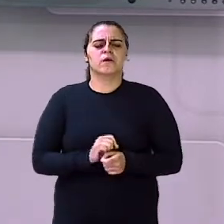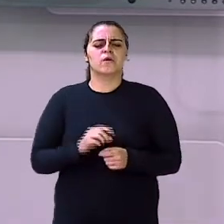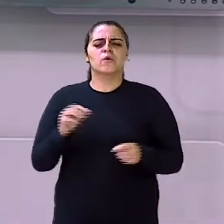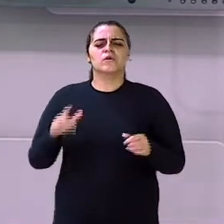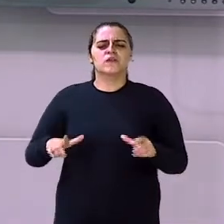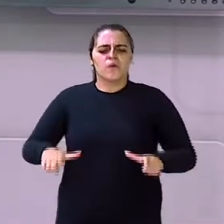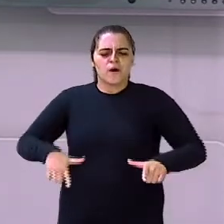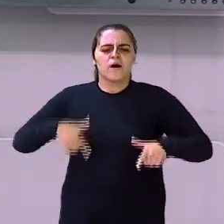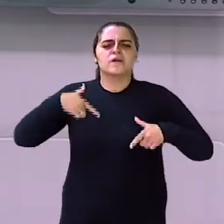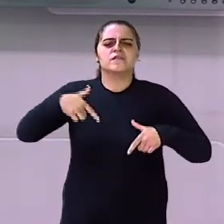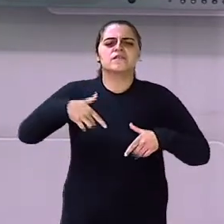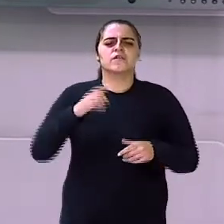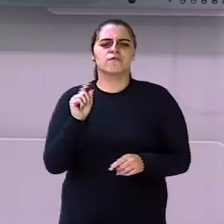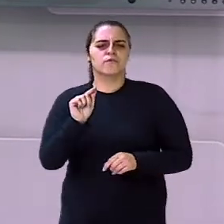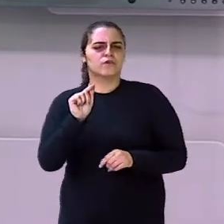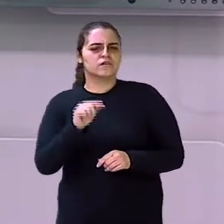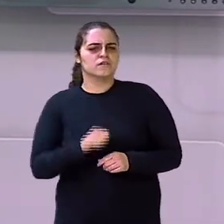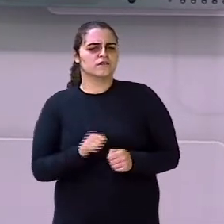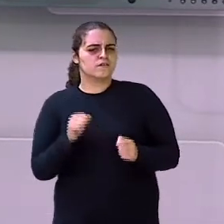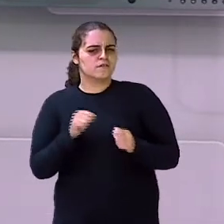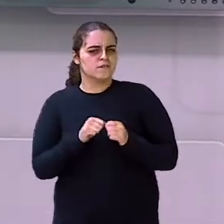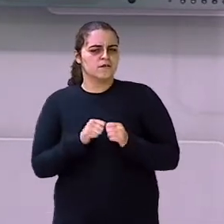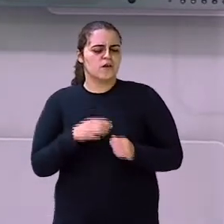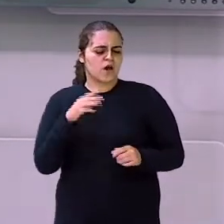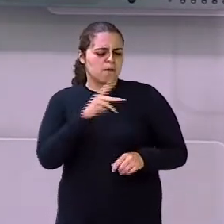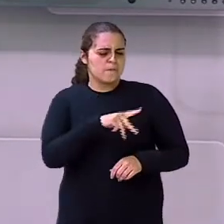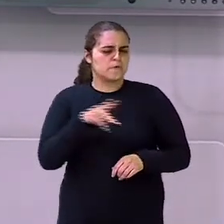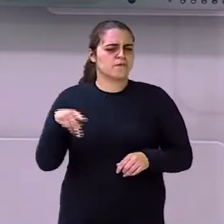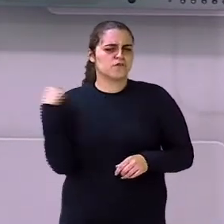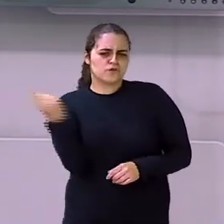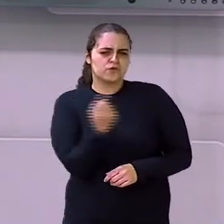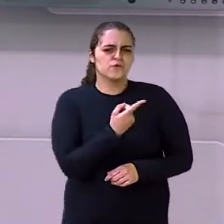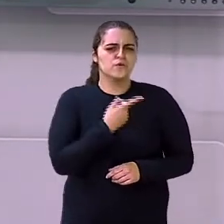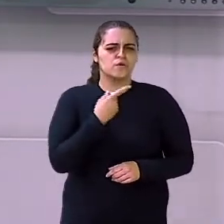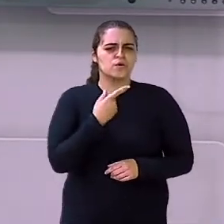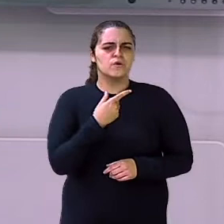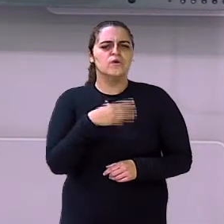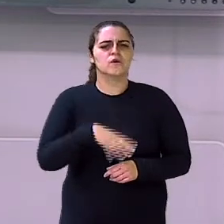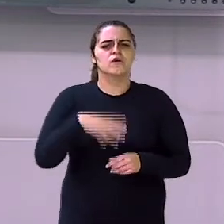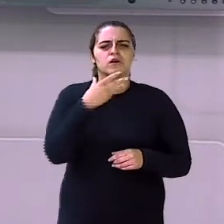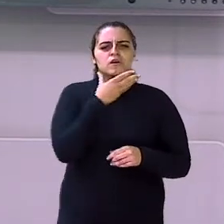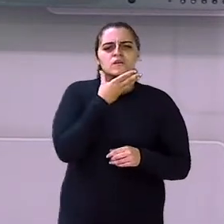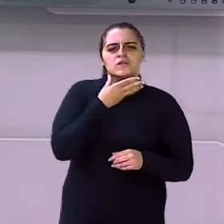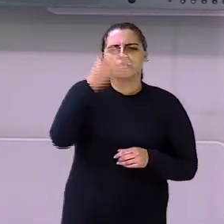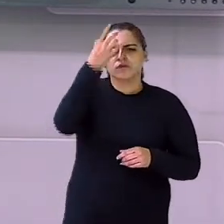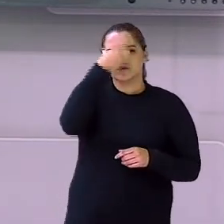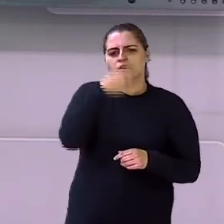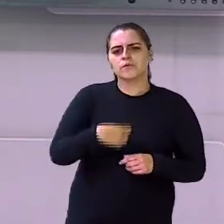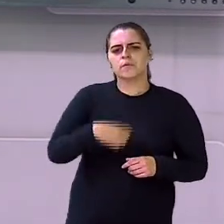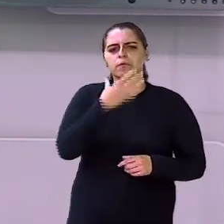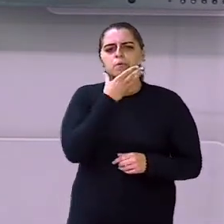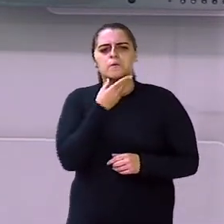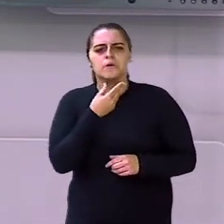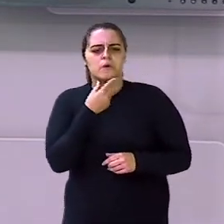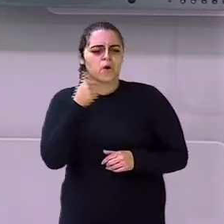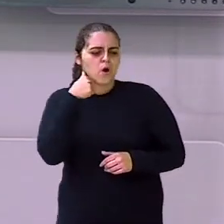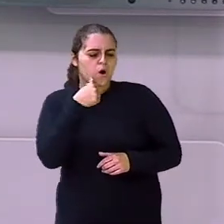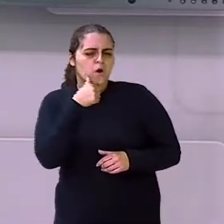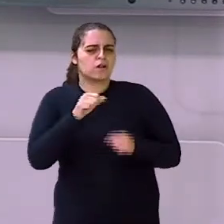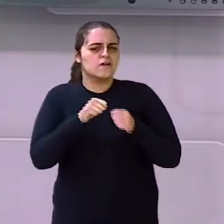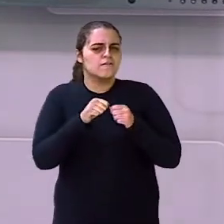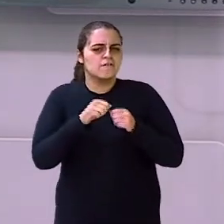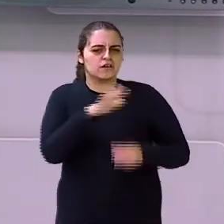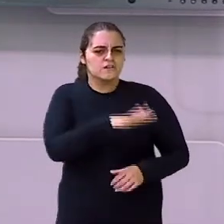ação que você, que a professora, que nós, seres humanos, causamos aquele ambiente, né?